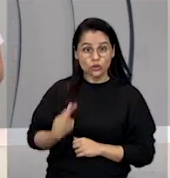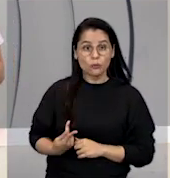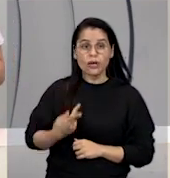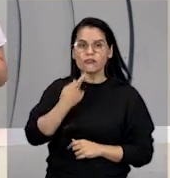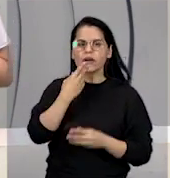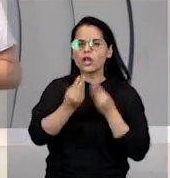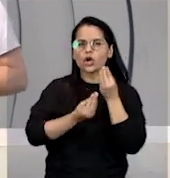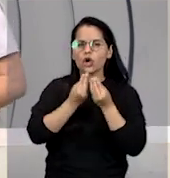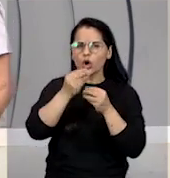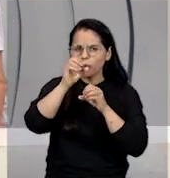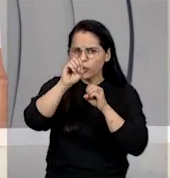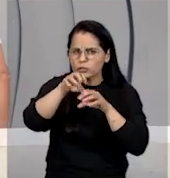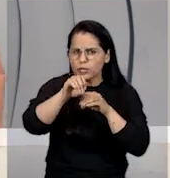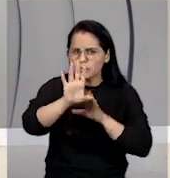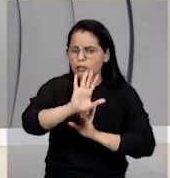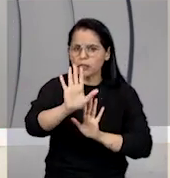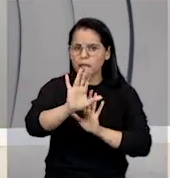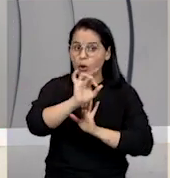educação.